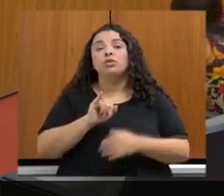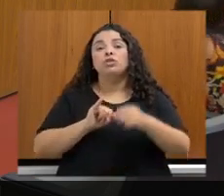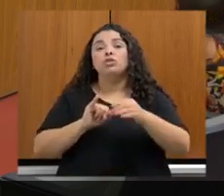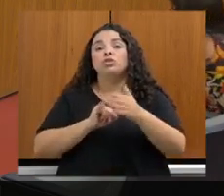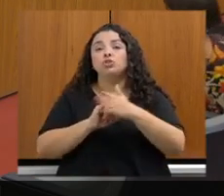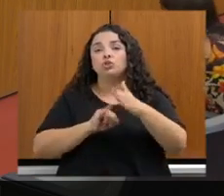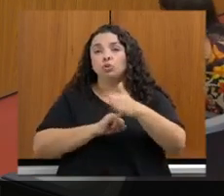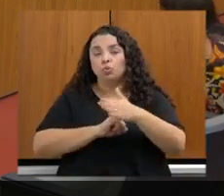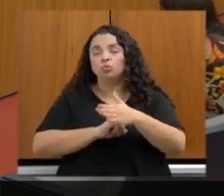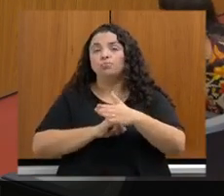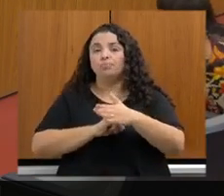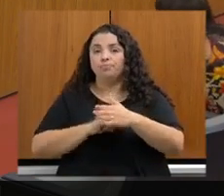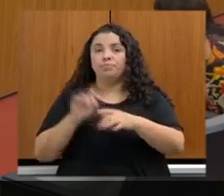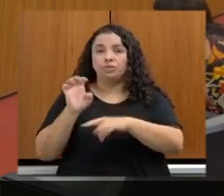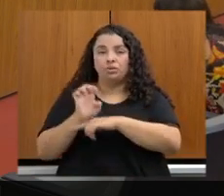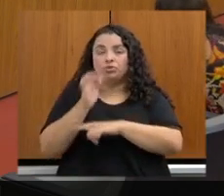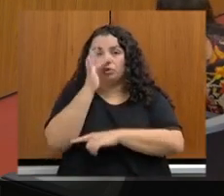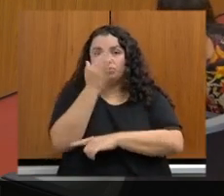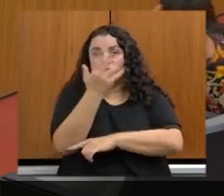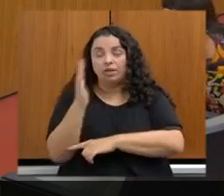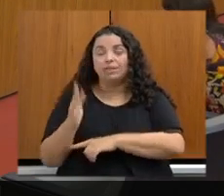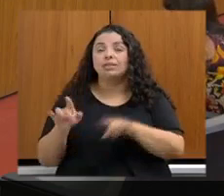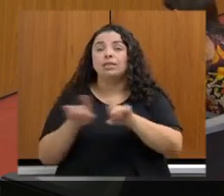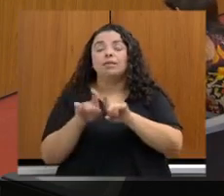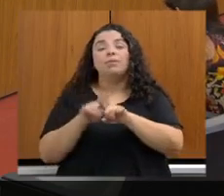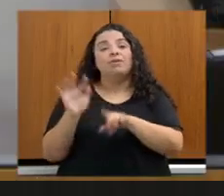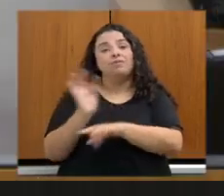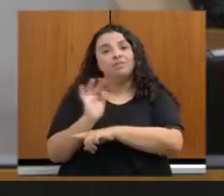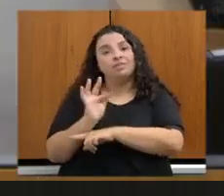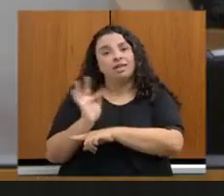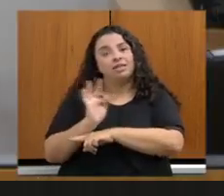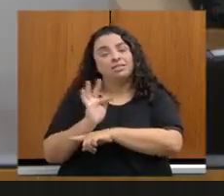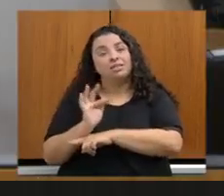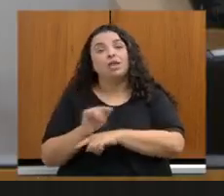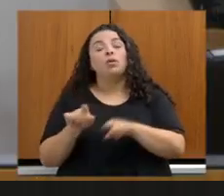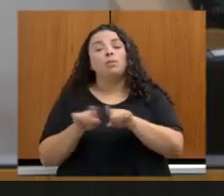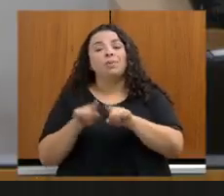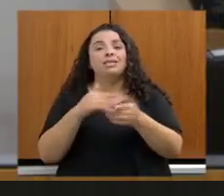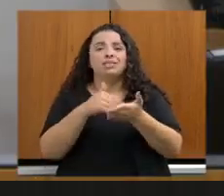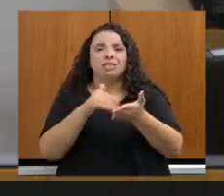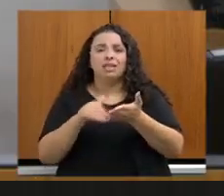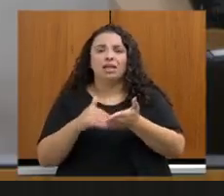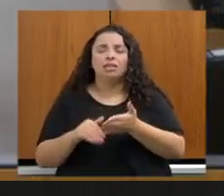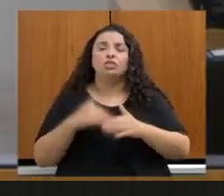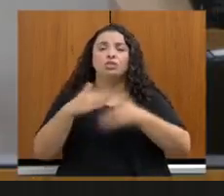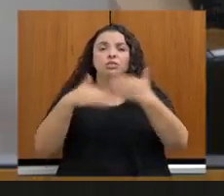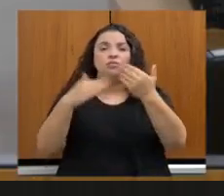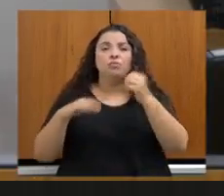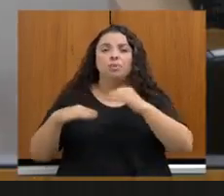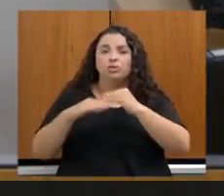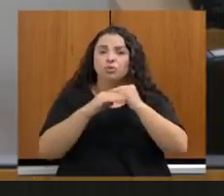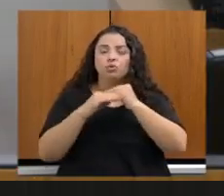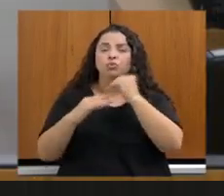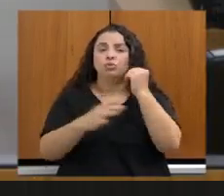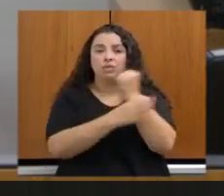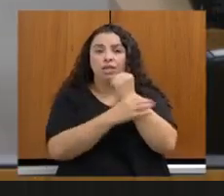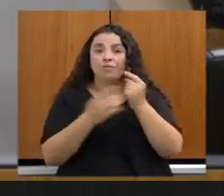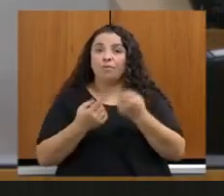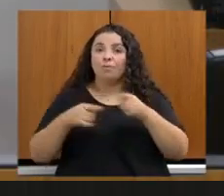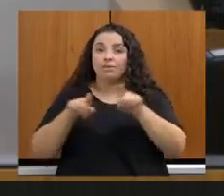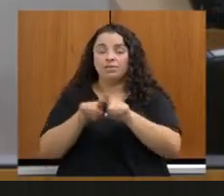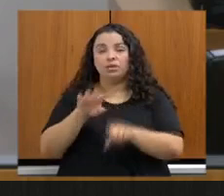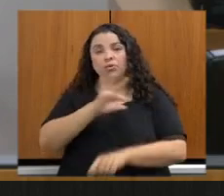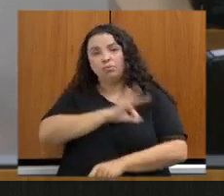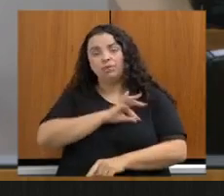fiscalizados pela Secretaria de Estado de Meio Ambiente e Desenvolvimento Sustentável, SEMAD, em parceria com a Polícia Militar de Minas Gerais.